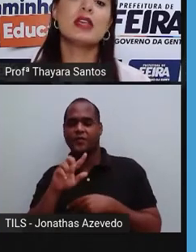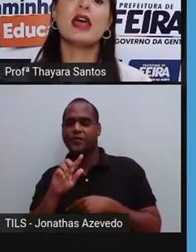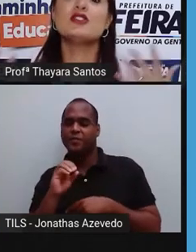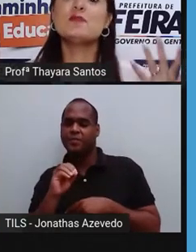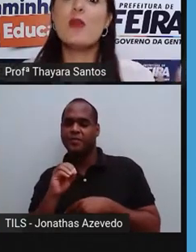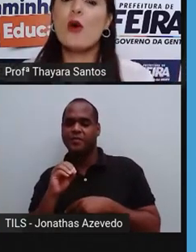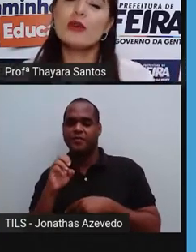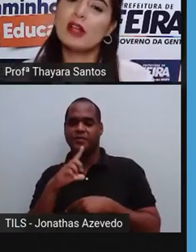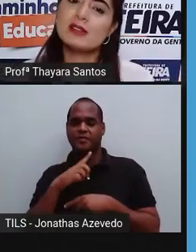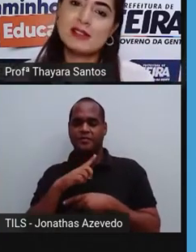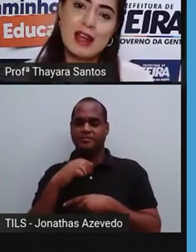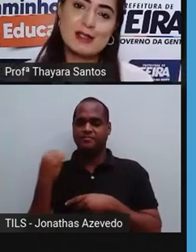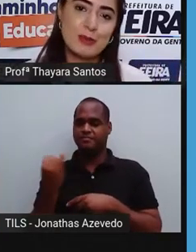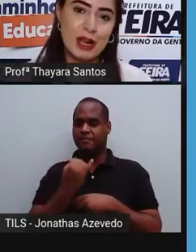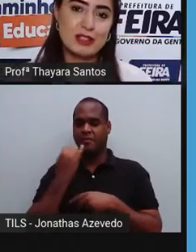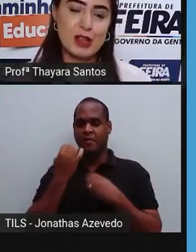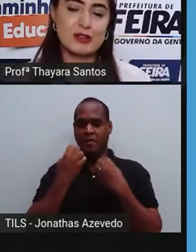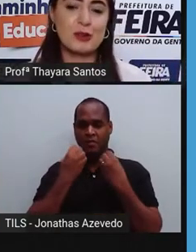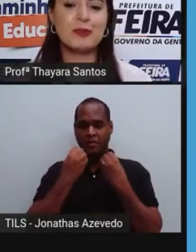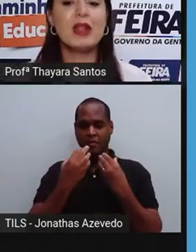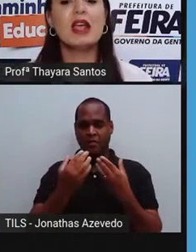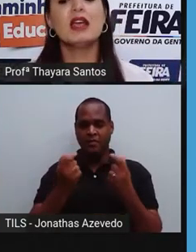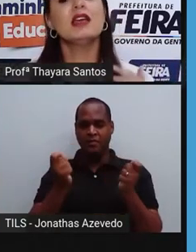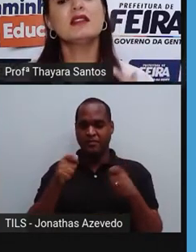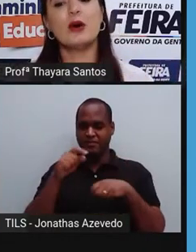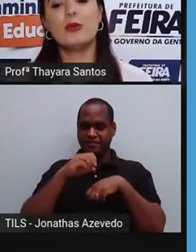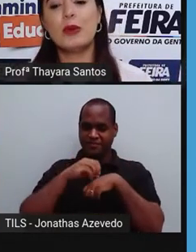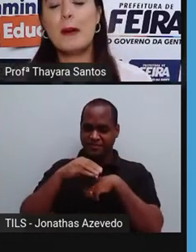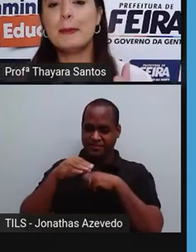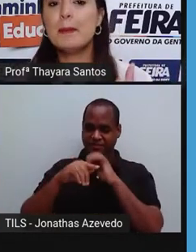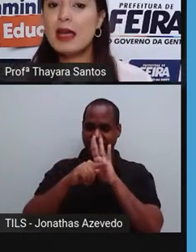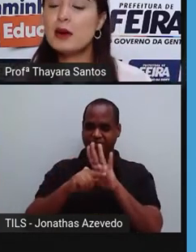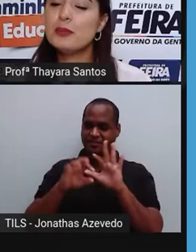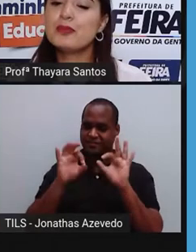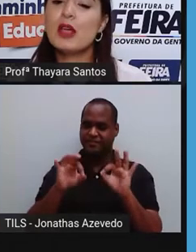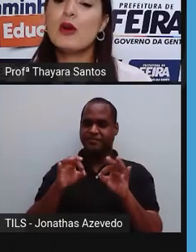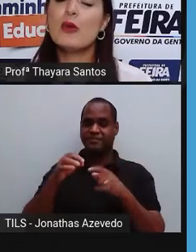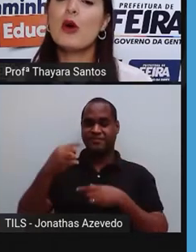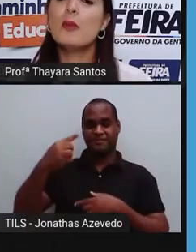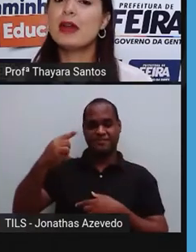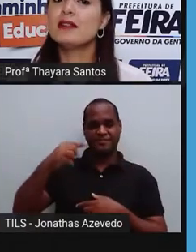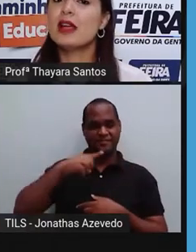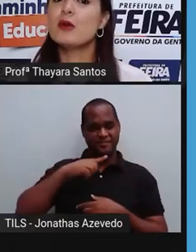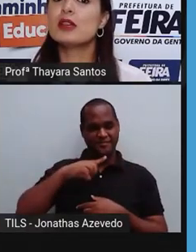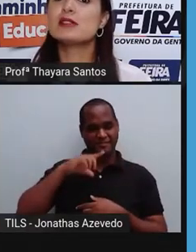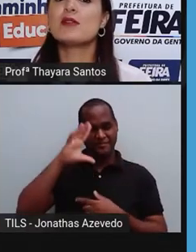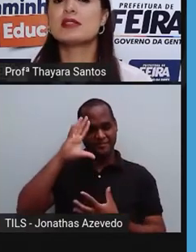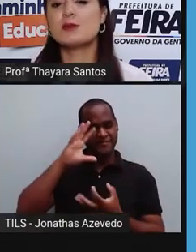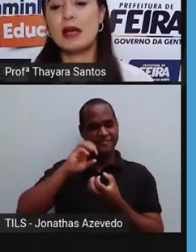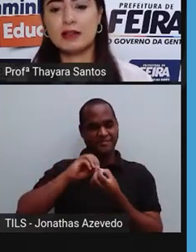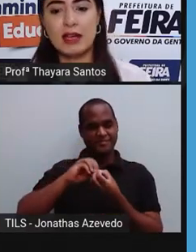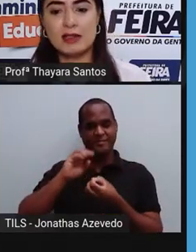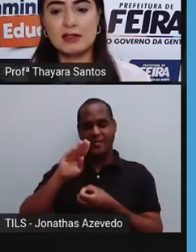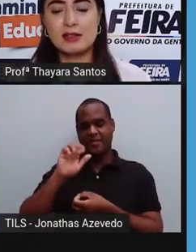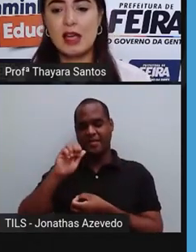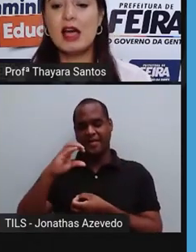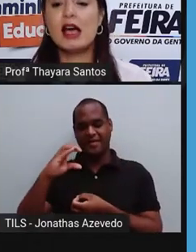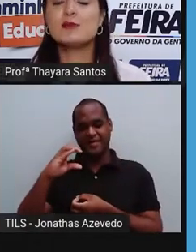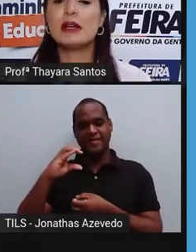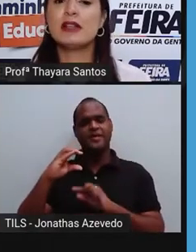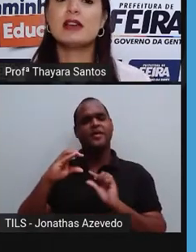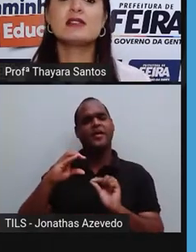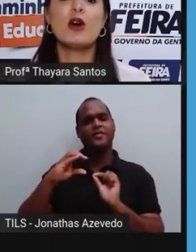de bom que eles trazem para a gente. Então, primeiro vamos compreender o que são essas bactérias.